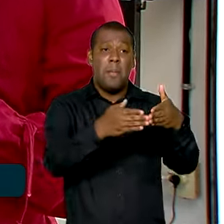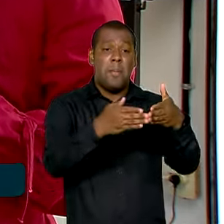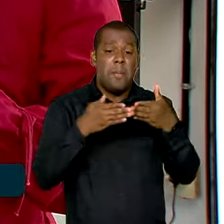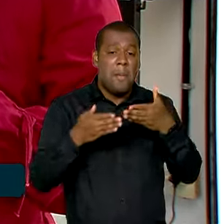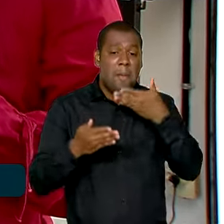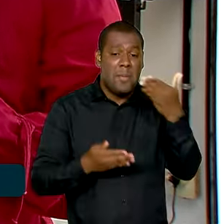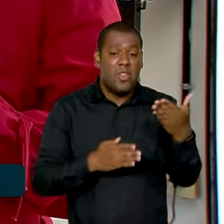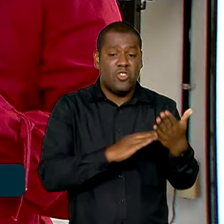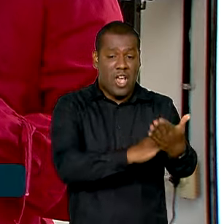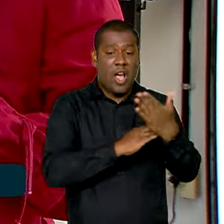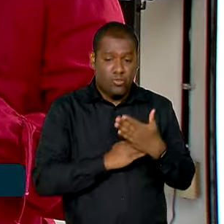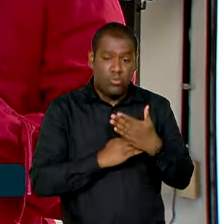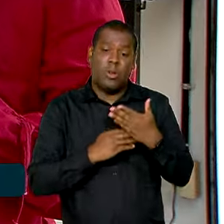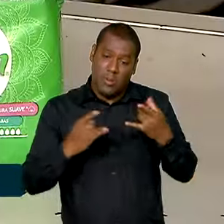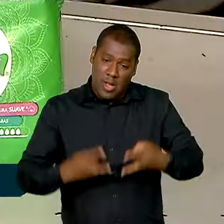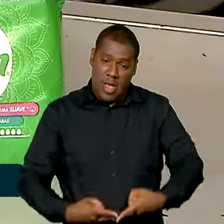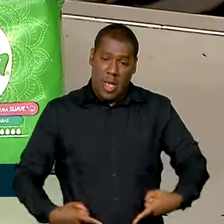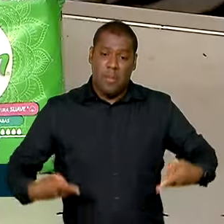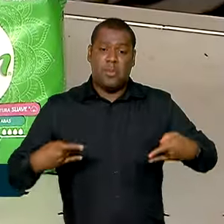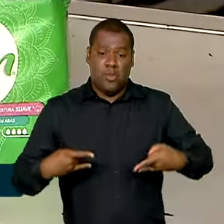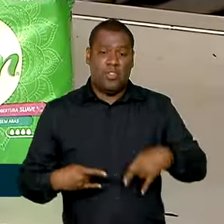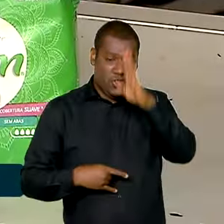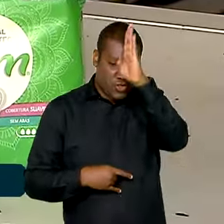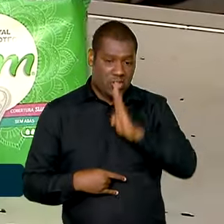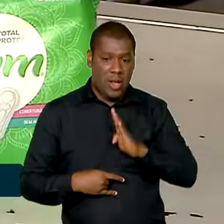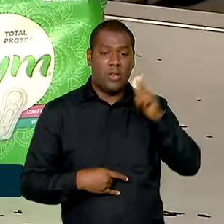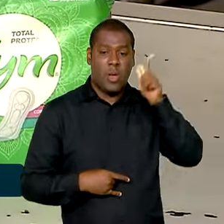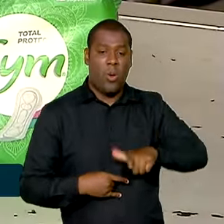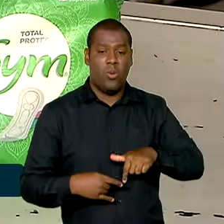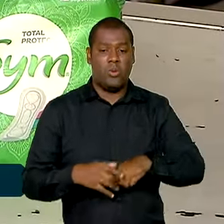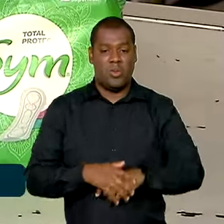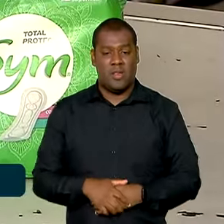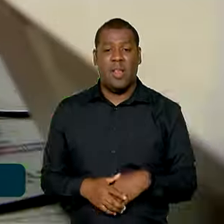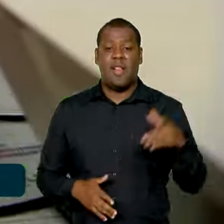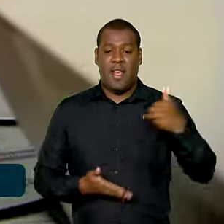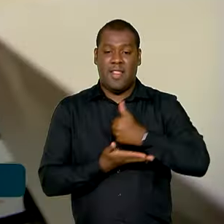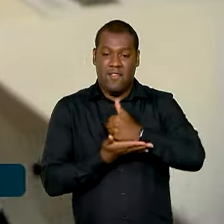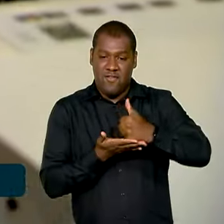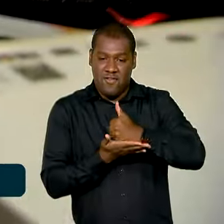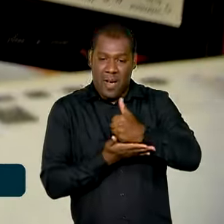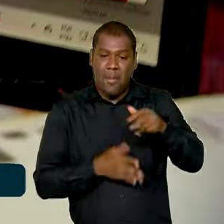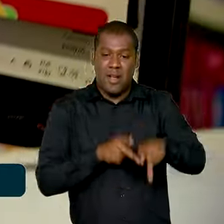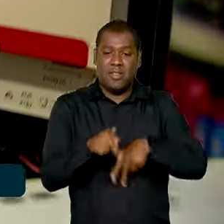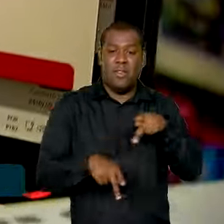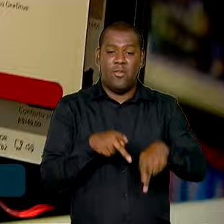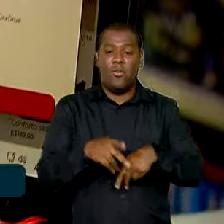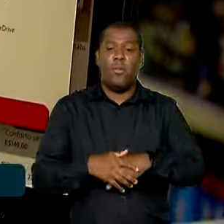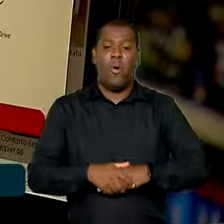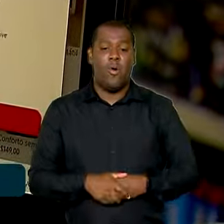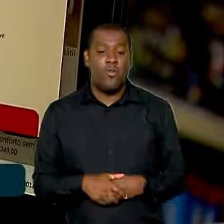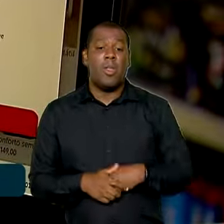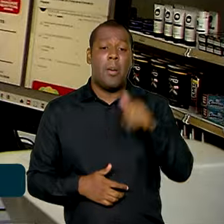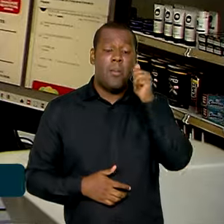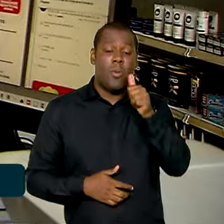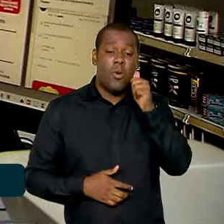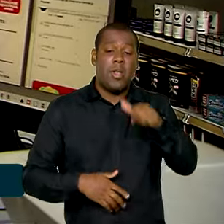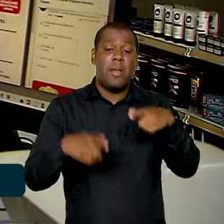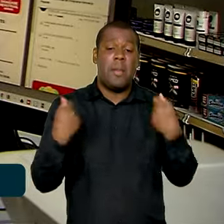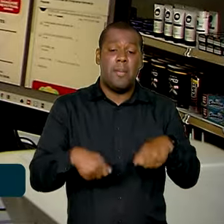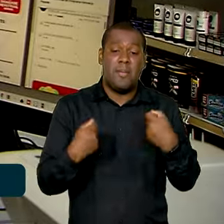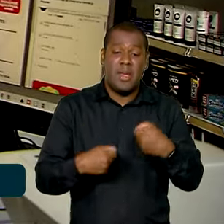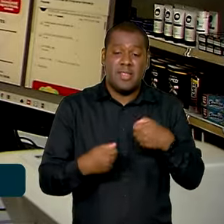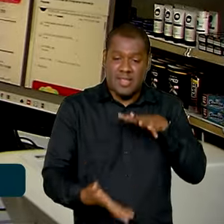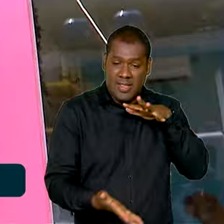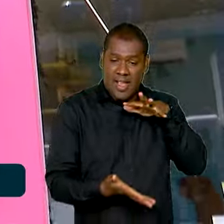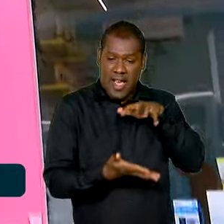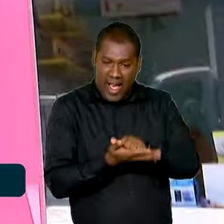adquirir os absorventes. Para retirar o absorvente na farmácia, é preciso que a beneficiada esteja escrita no